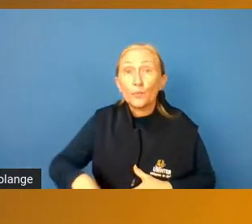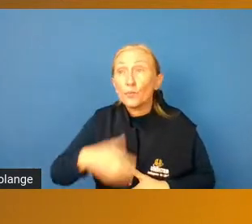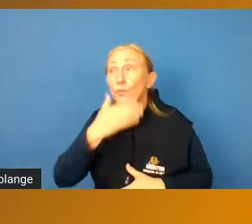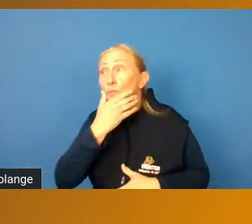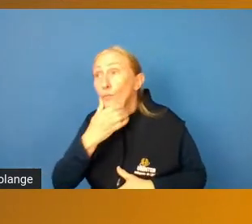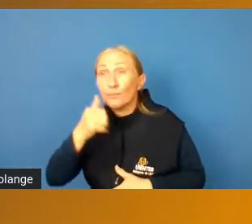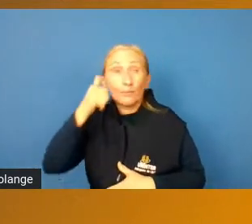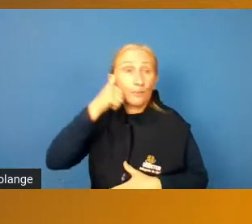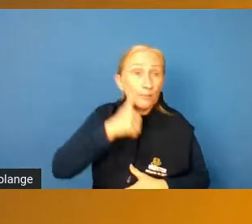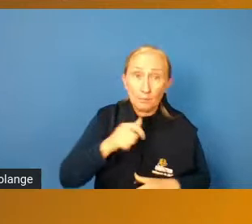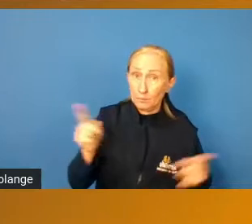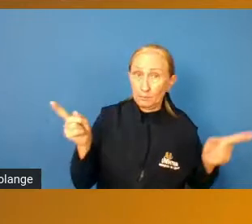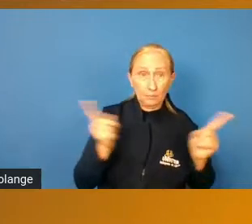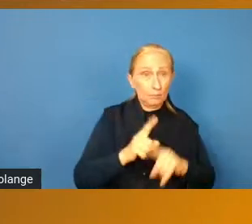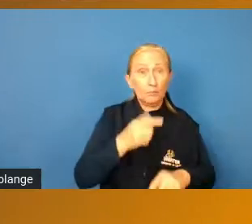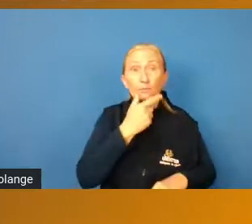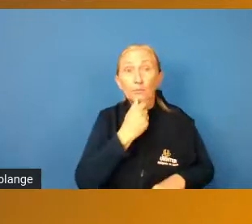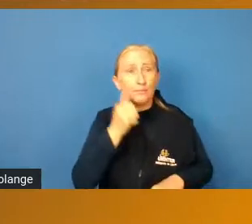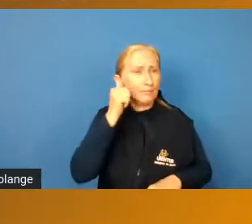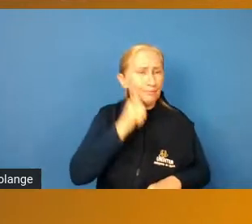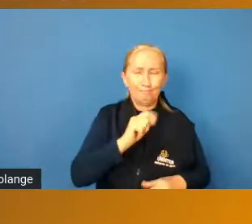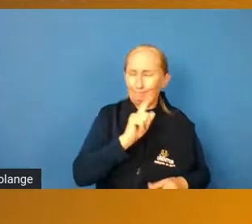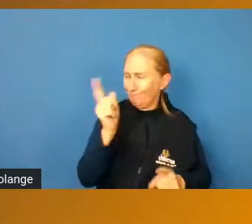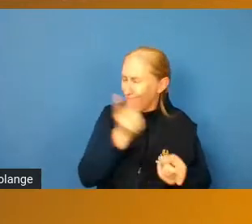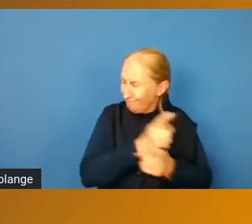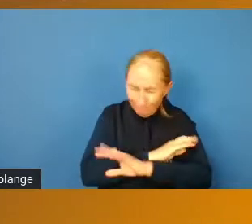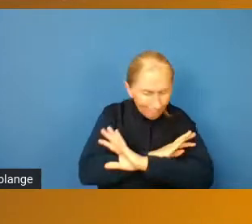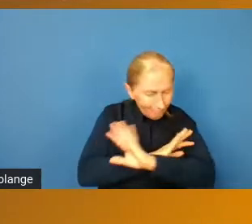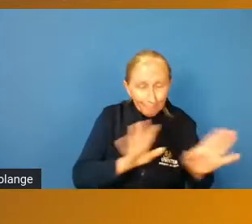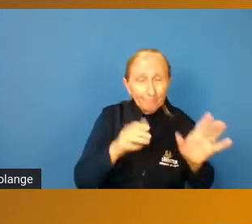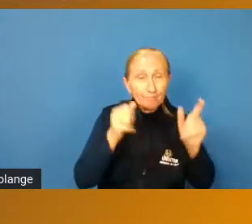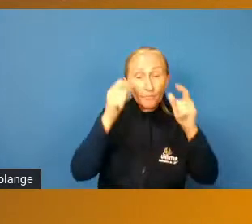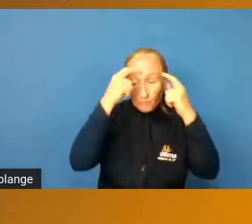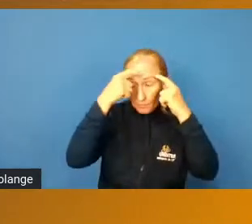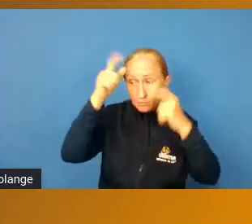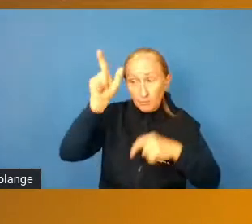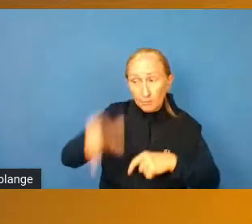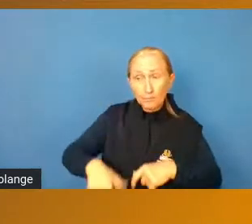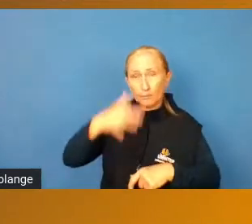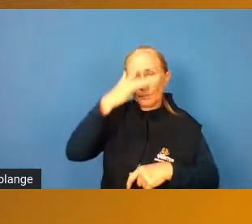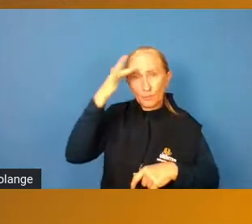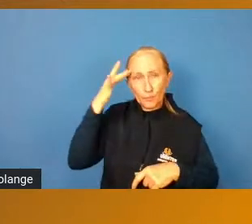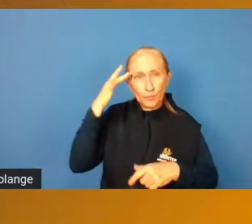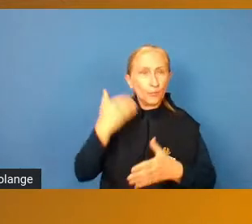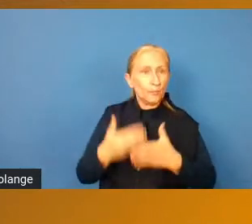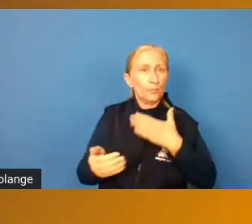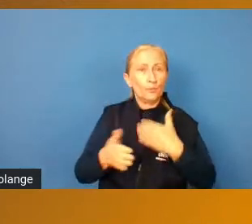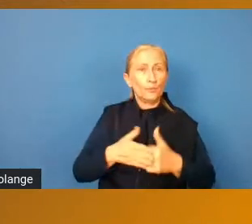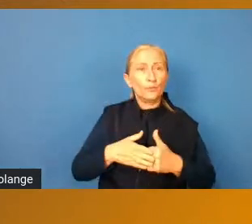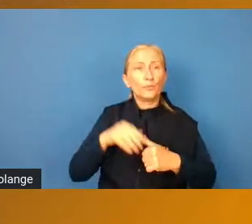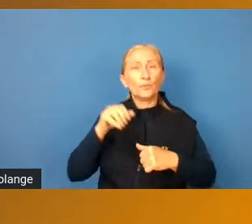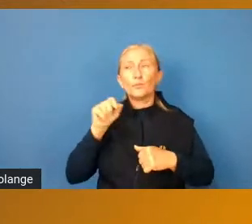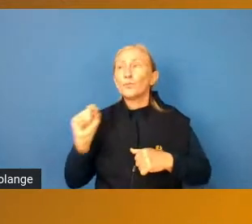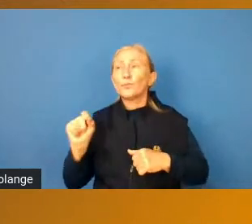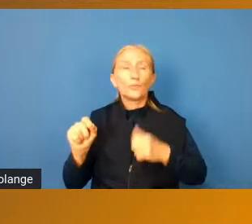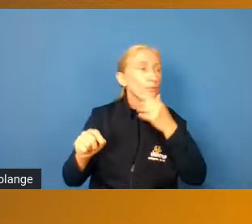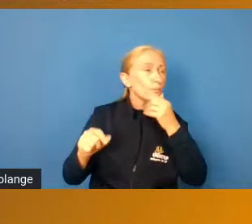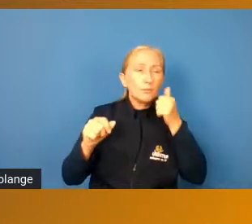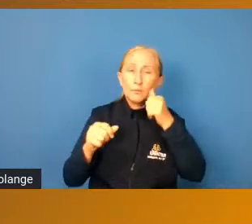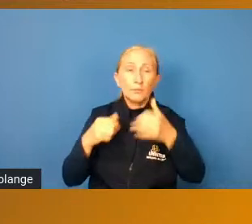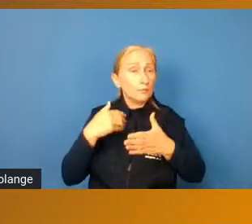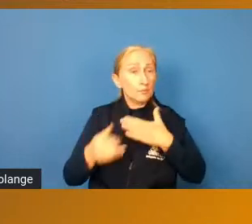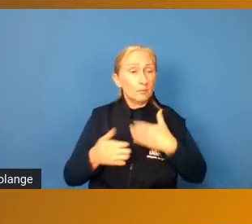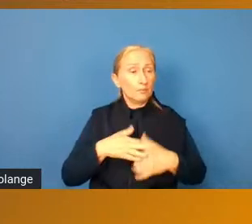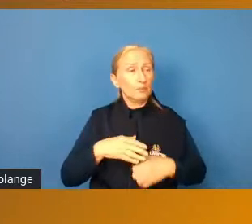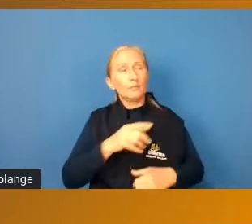para homens, mulheres, meninos, meninas, nós precisamos quebrar um pouquinho aí esses pré-conceitos que